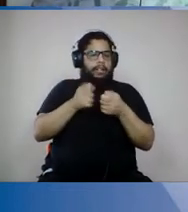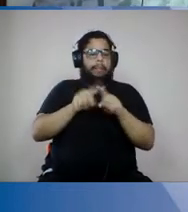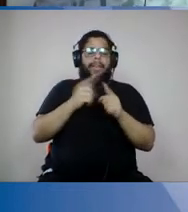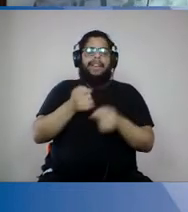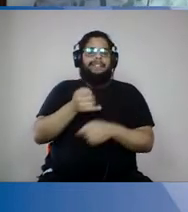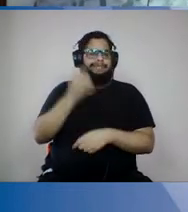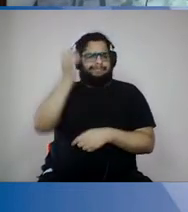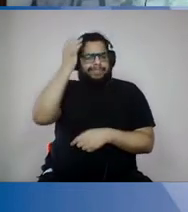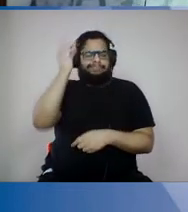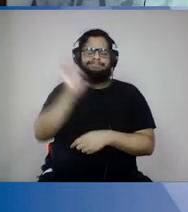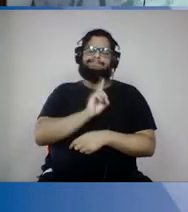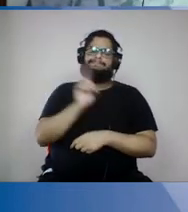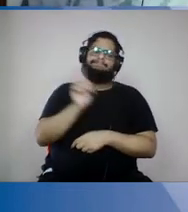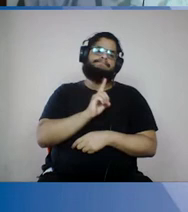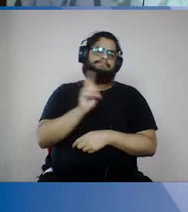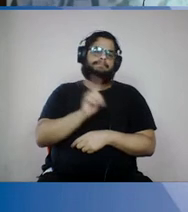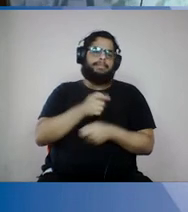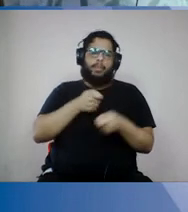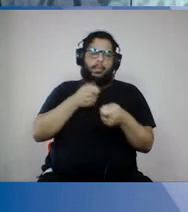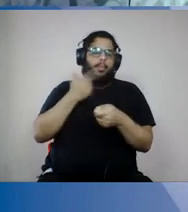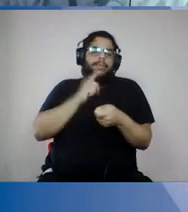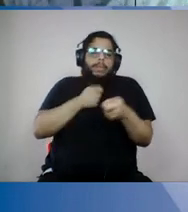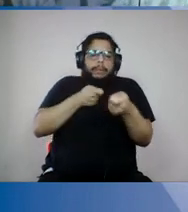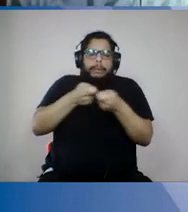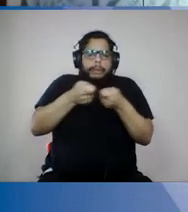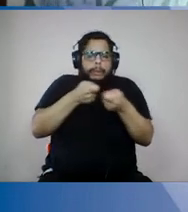foi fácil de segurar, não segurou suficientemente,